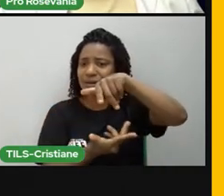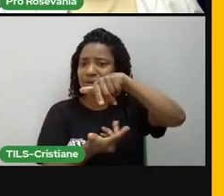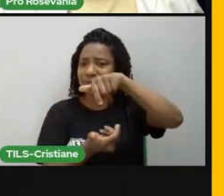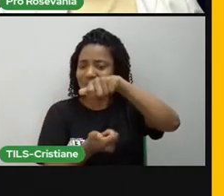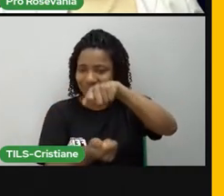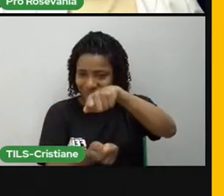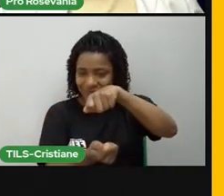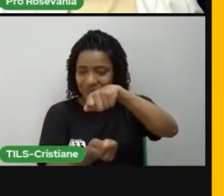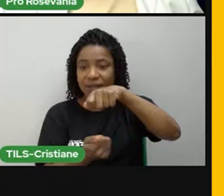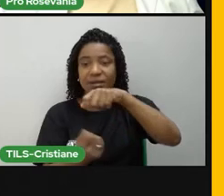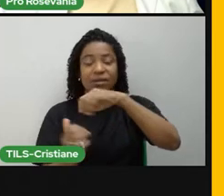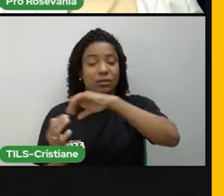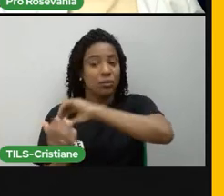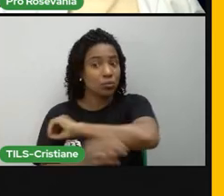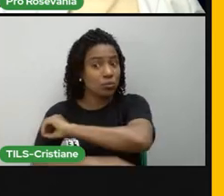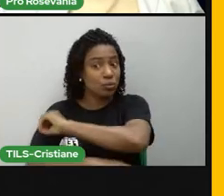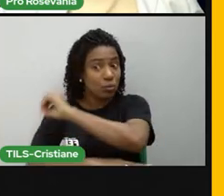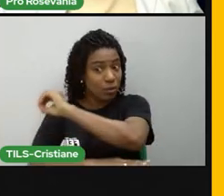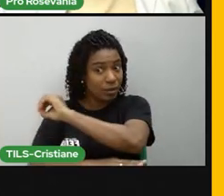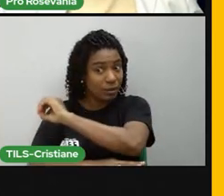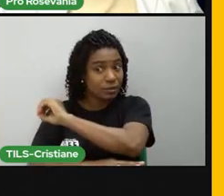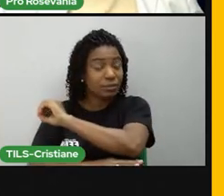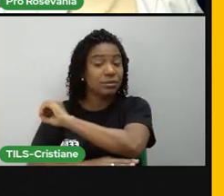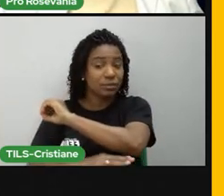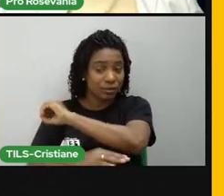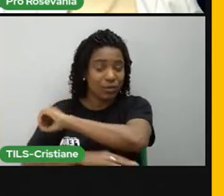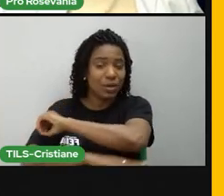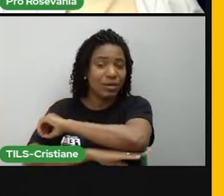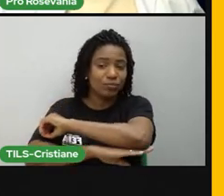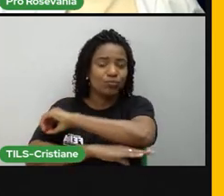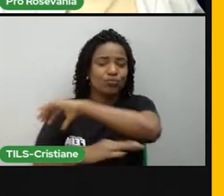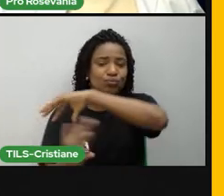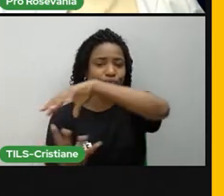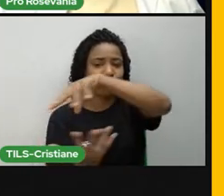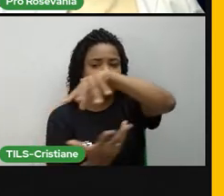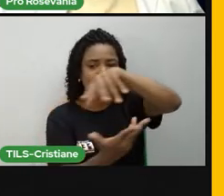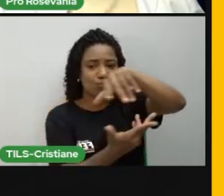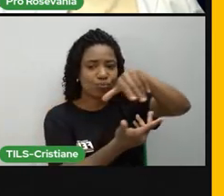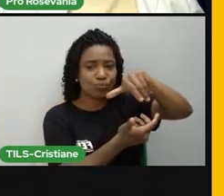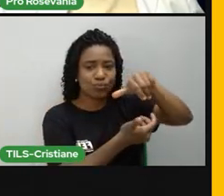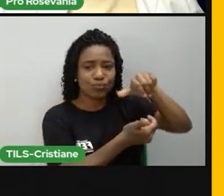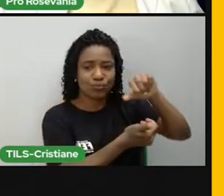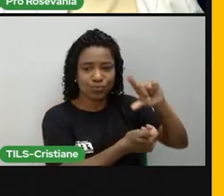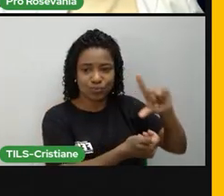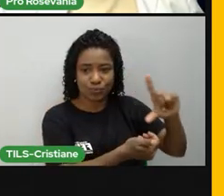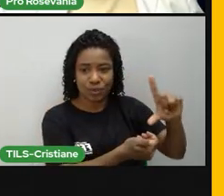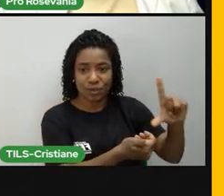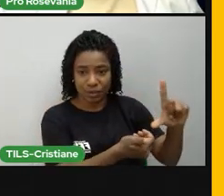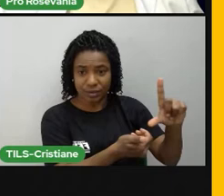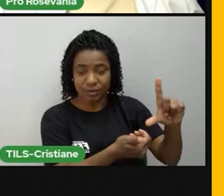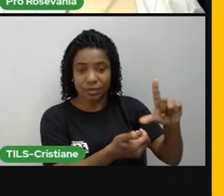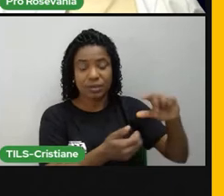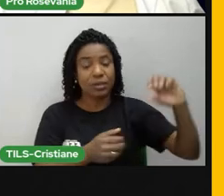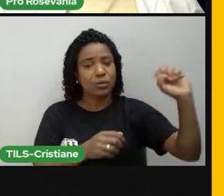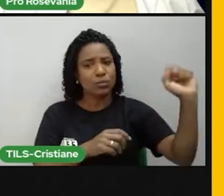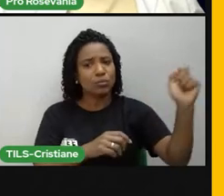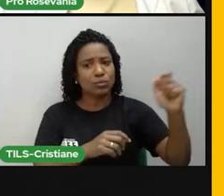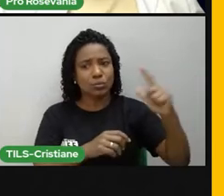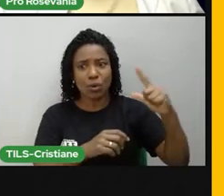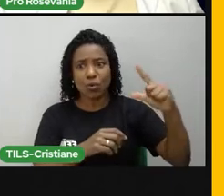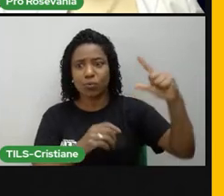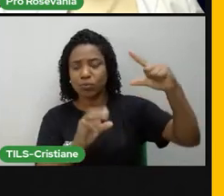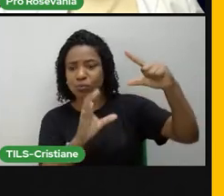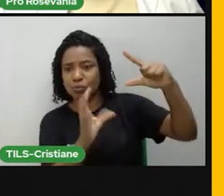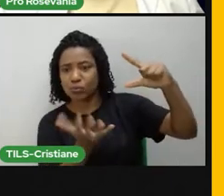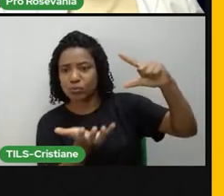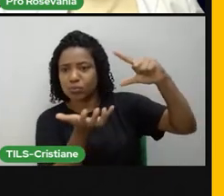falei, do oeste para o leste, e, consequentemente, vai mostrando a sua face para o sol. A face